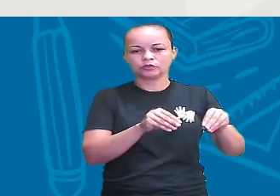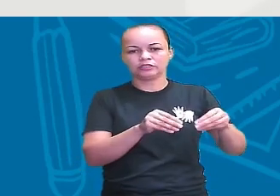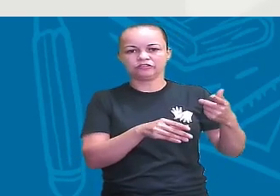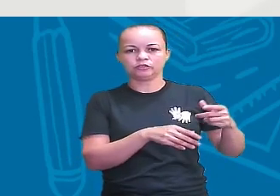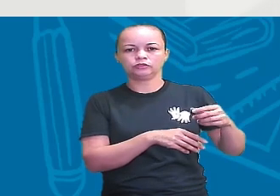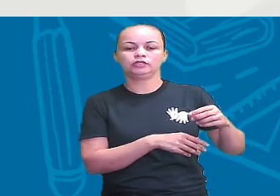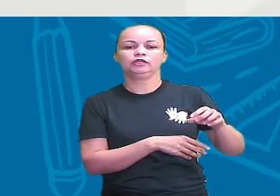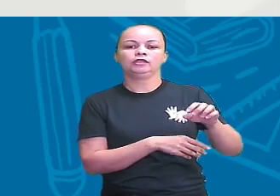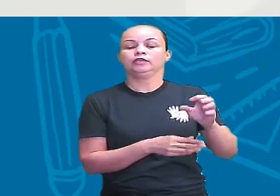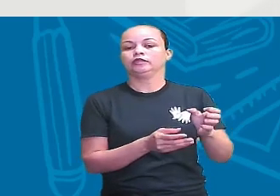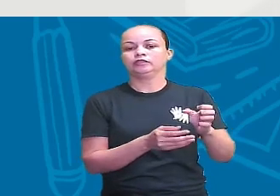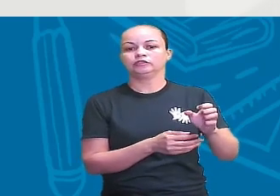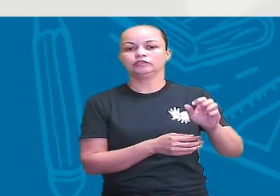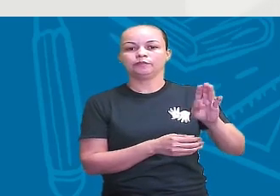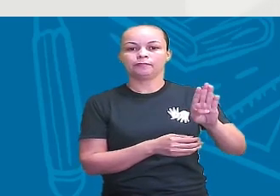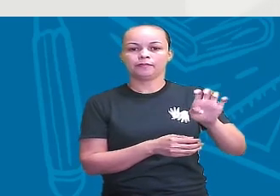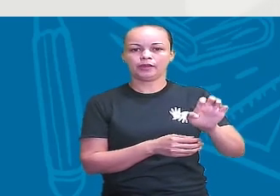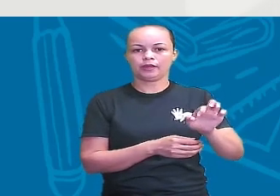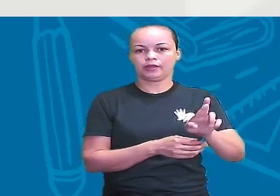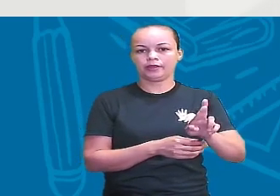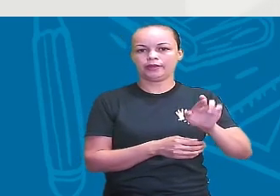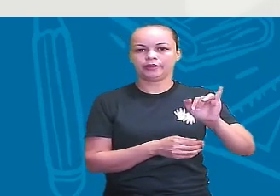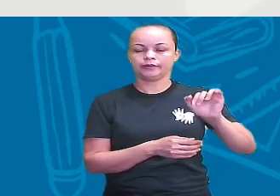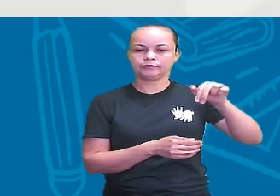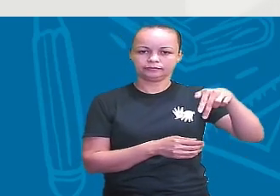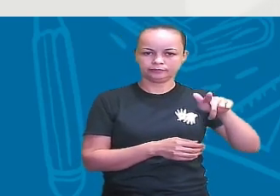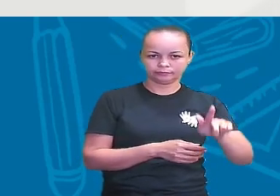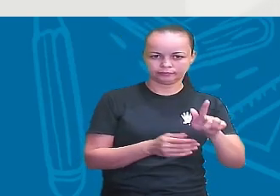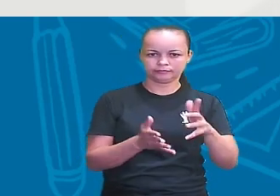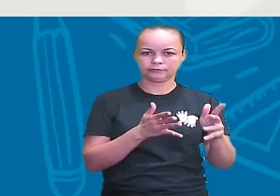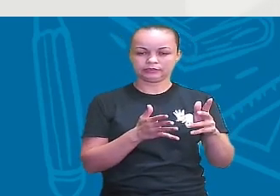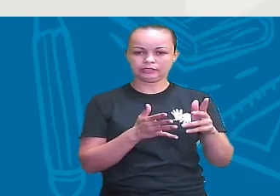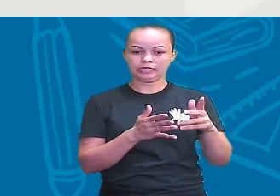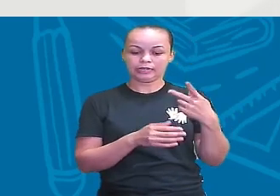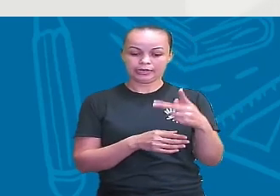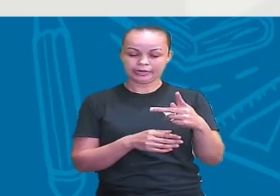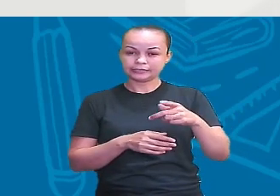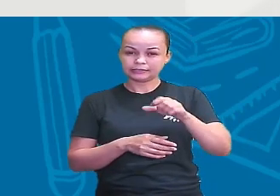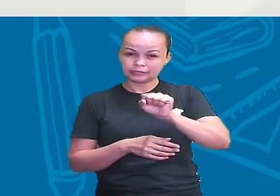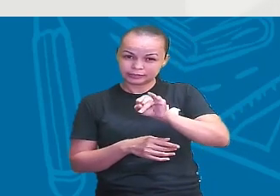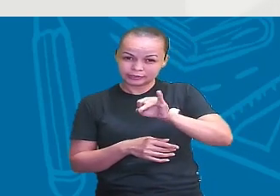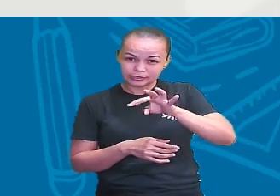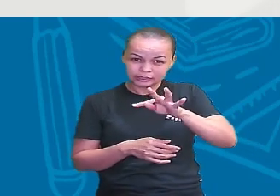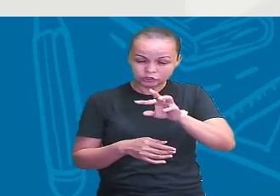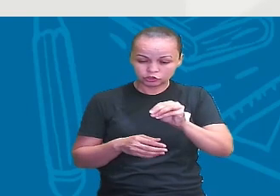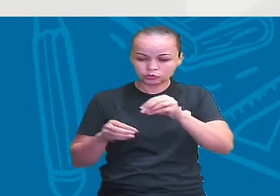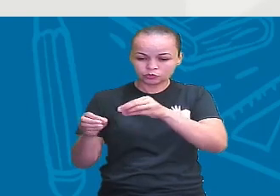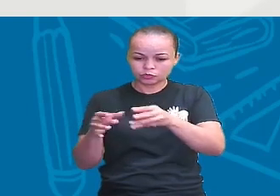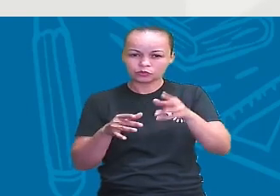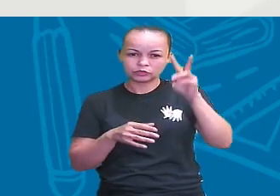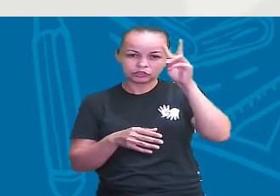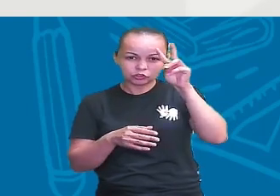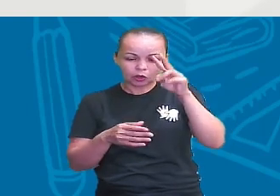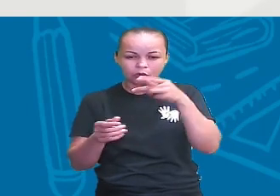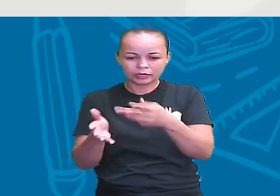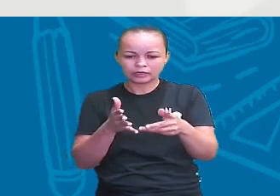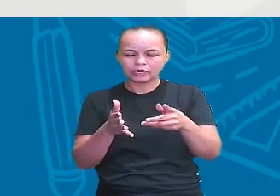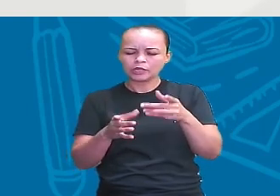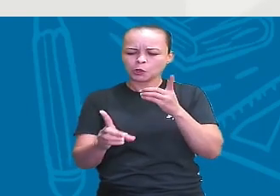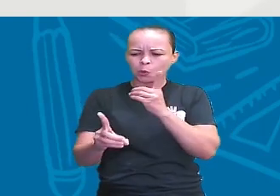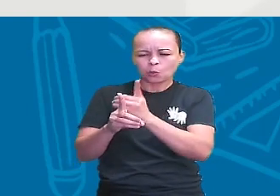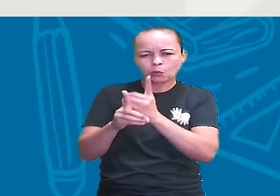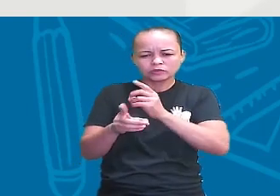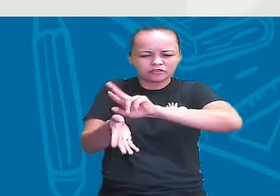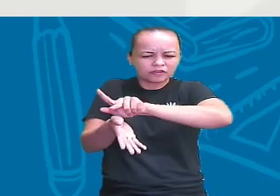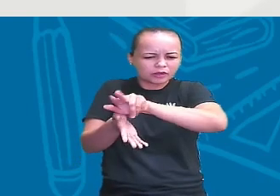esse sítio arqueológico de Clóvis é um sítio arqueológico que vai se encontrar várias evidências